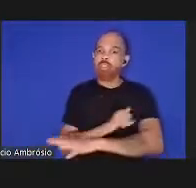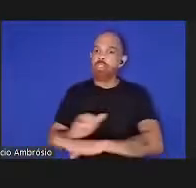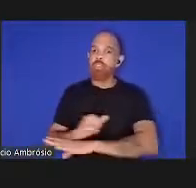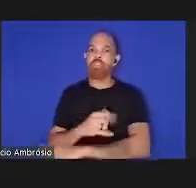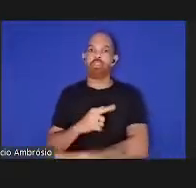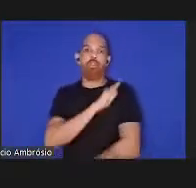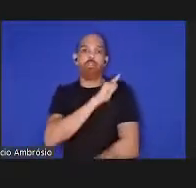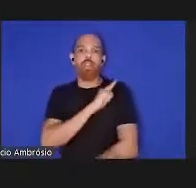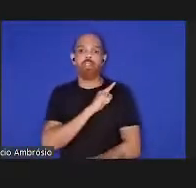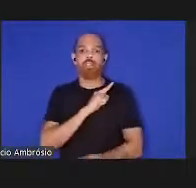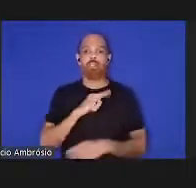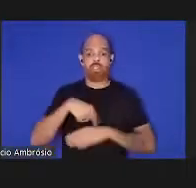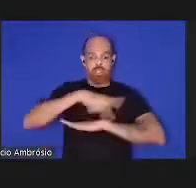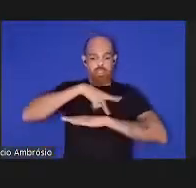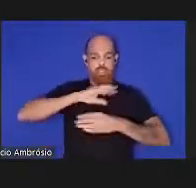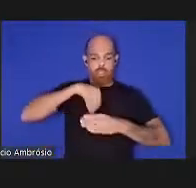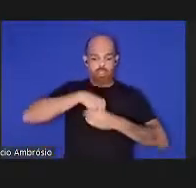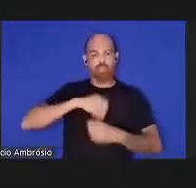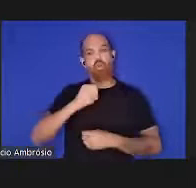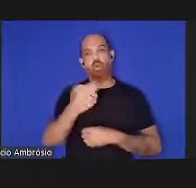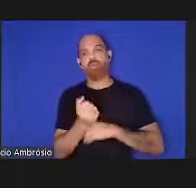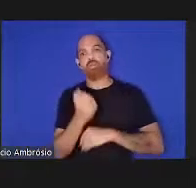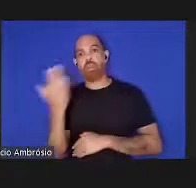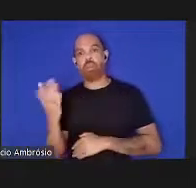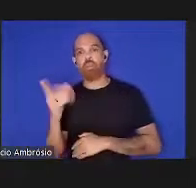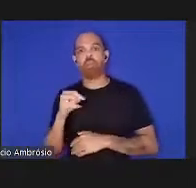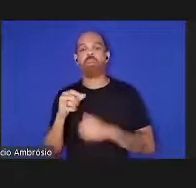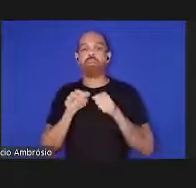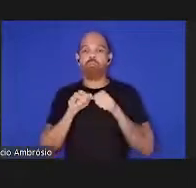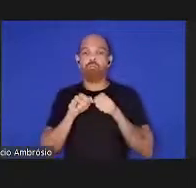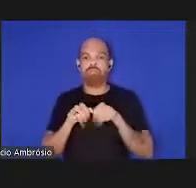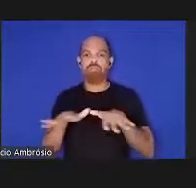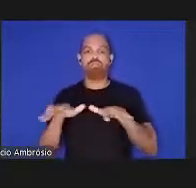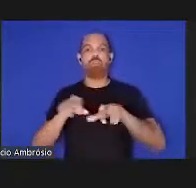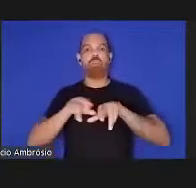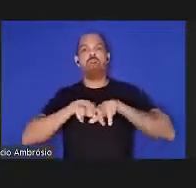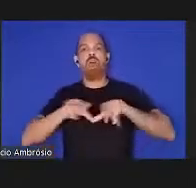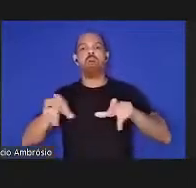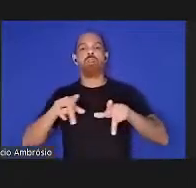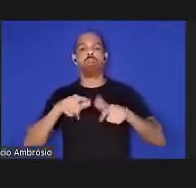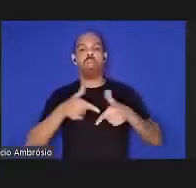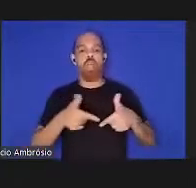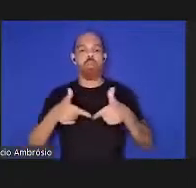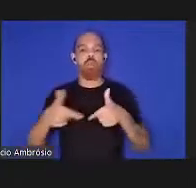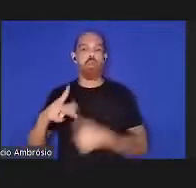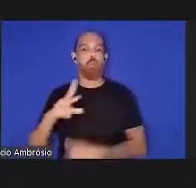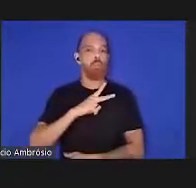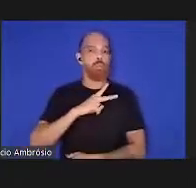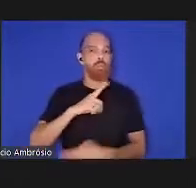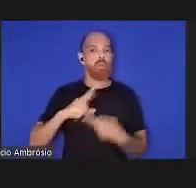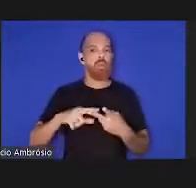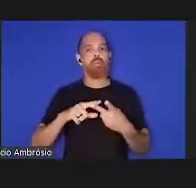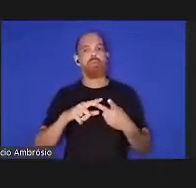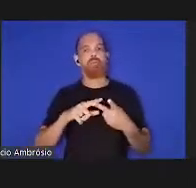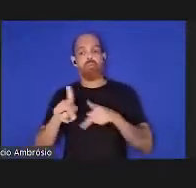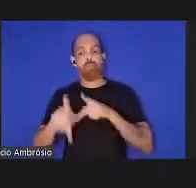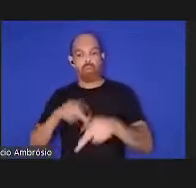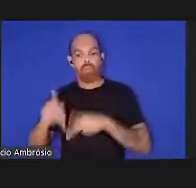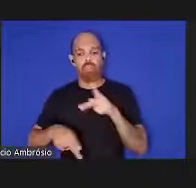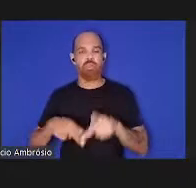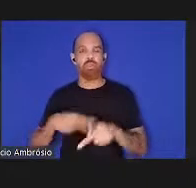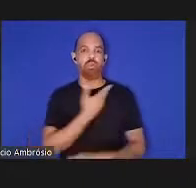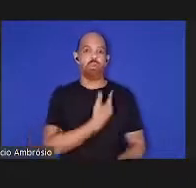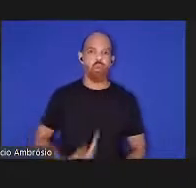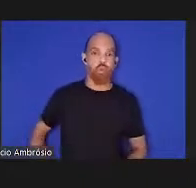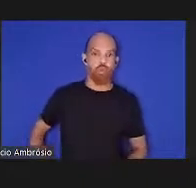nacional como internacional com a inclusão de uma ampla gama de atores públicos privados e da sociedade civil a saúde global